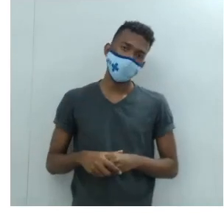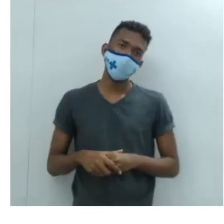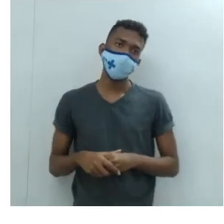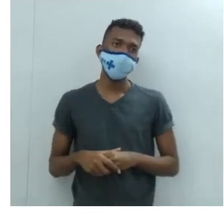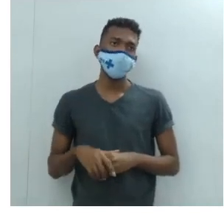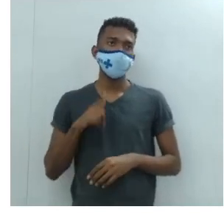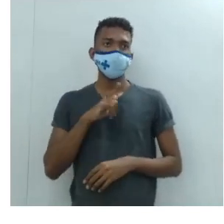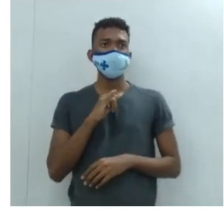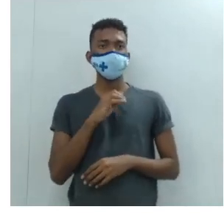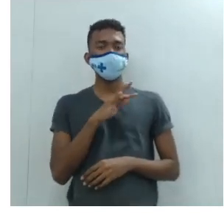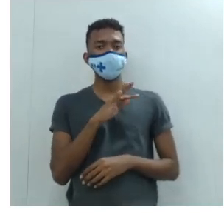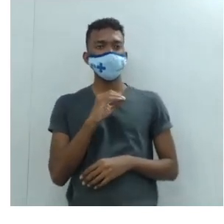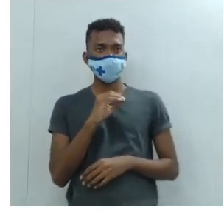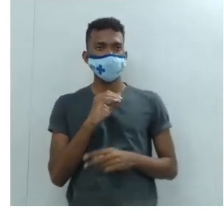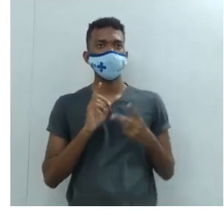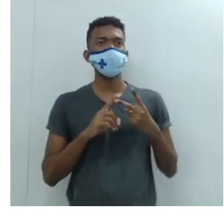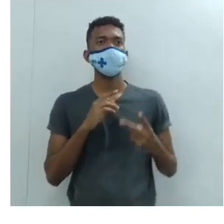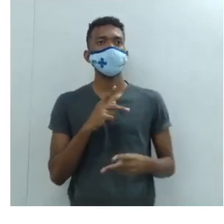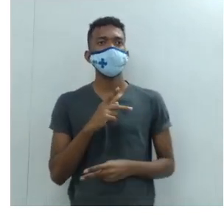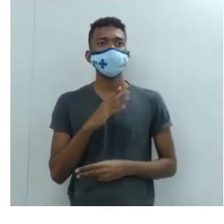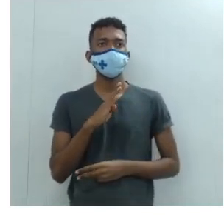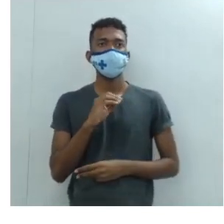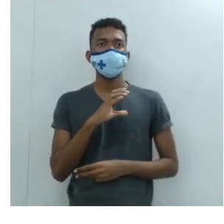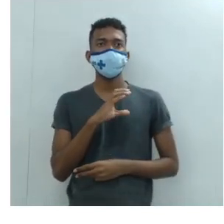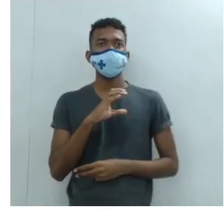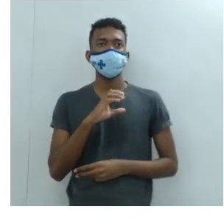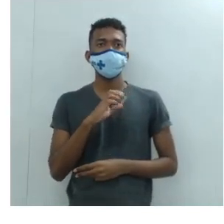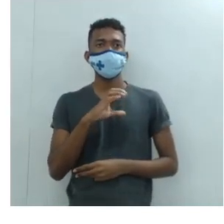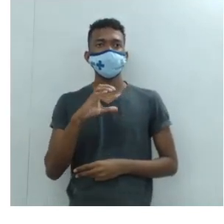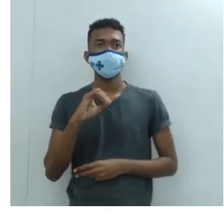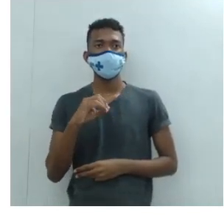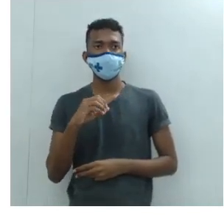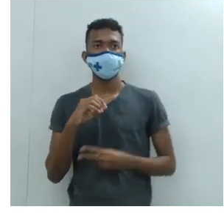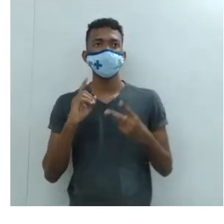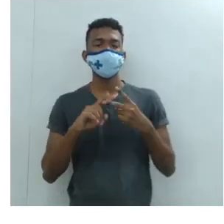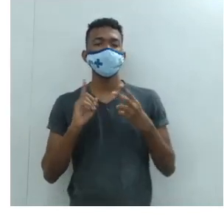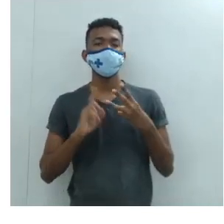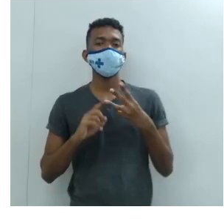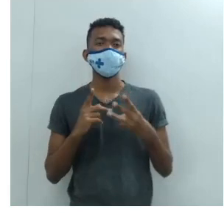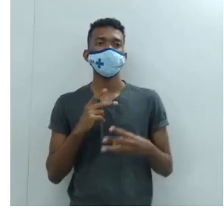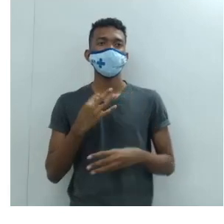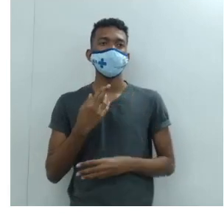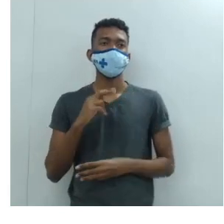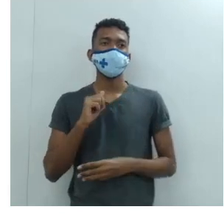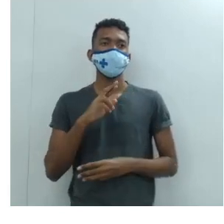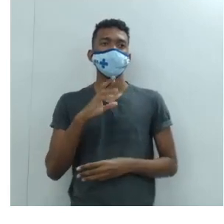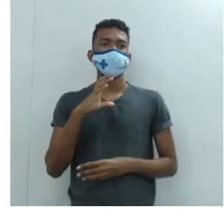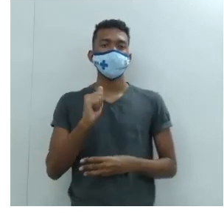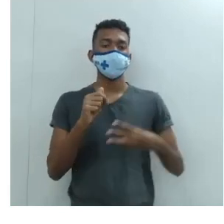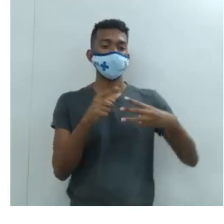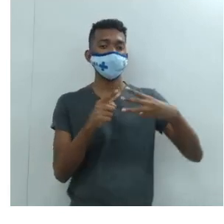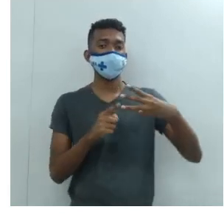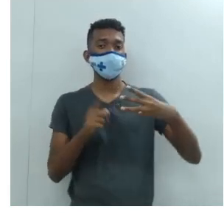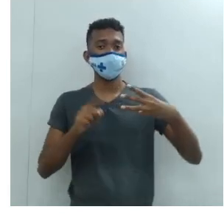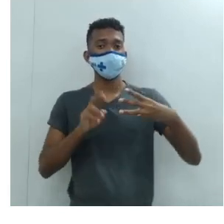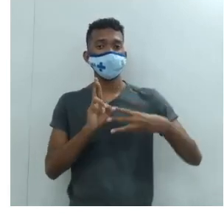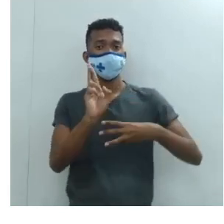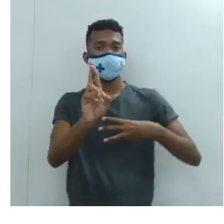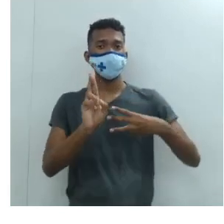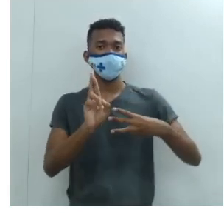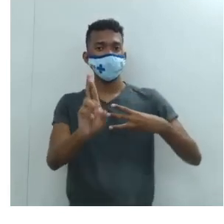De outro, Bocássio e Petrarca, né? Estão entre os seus representantes.